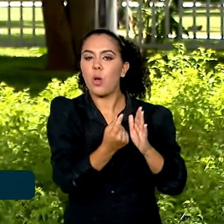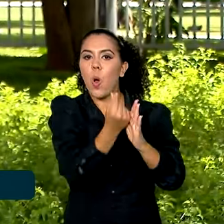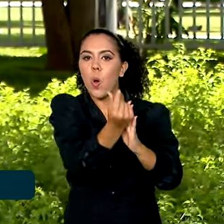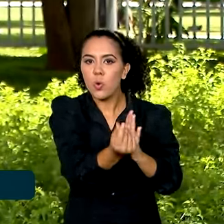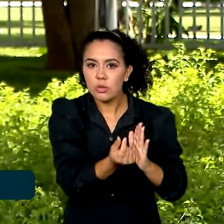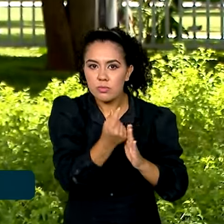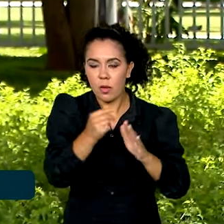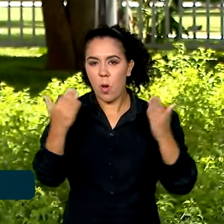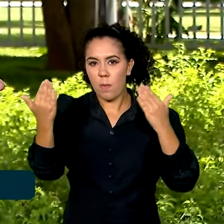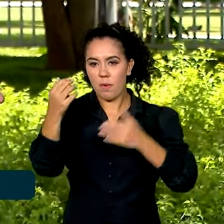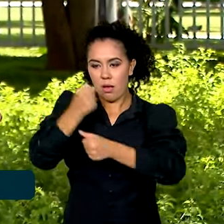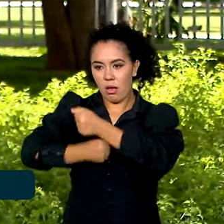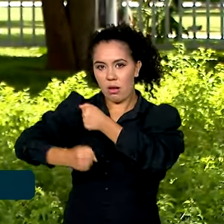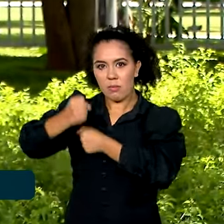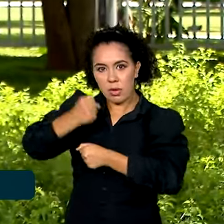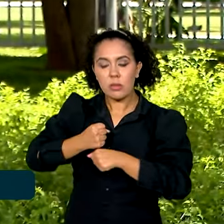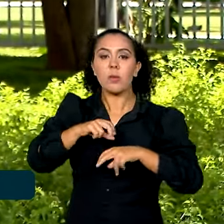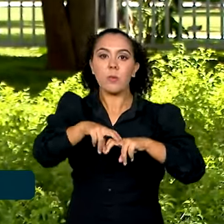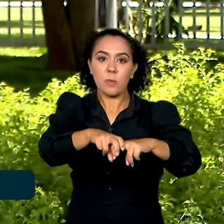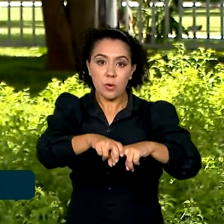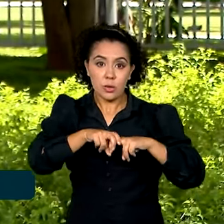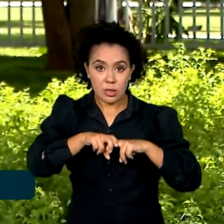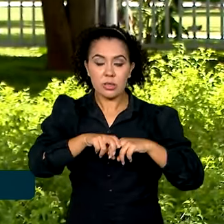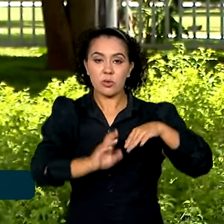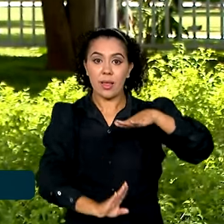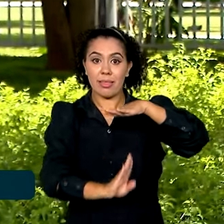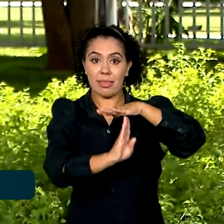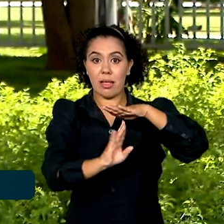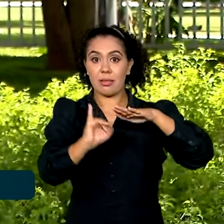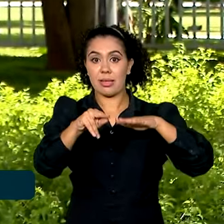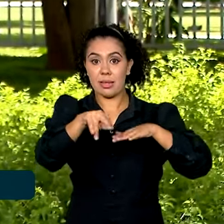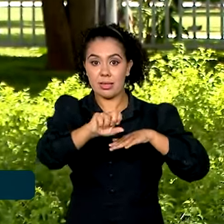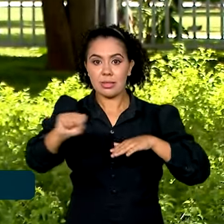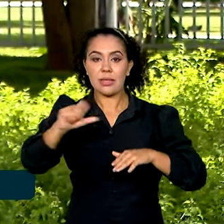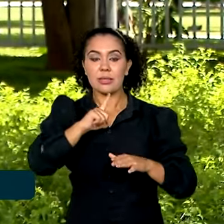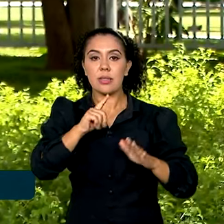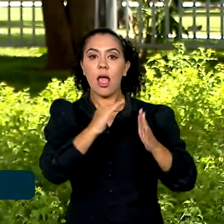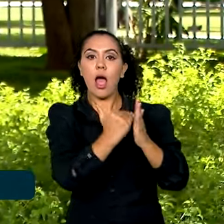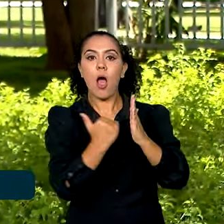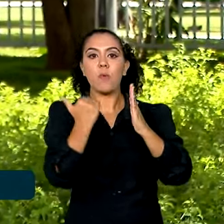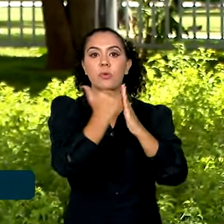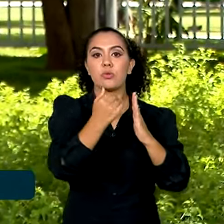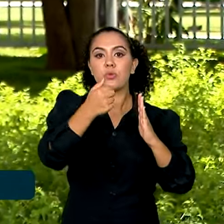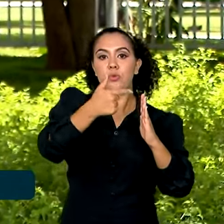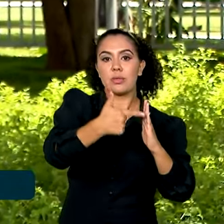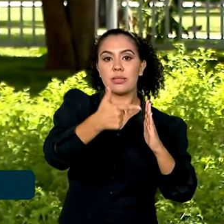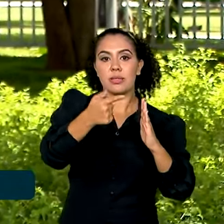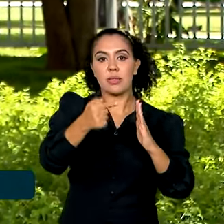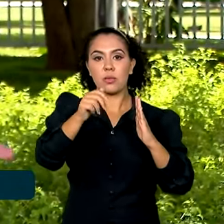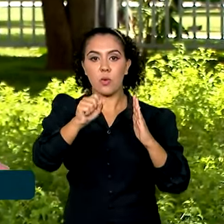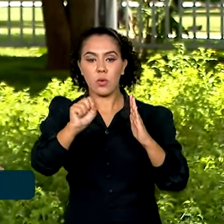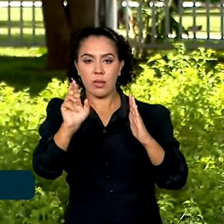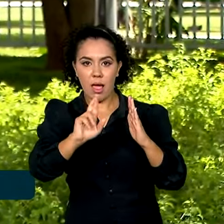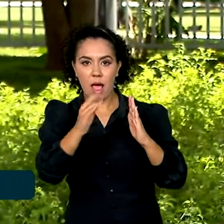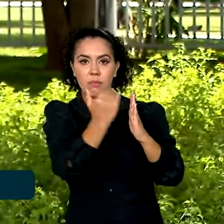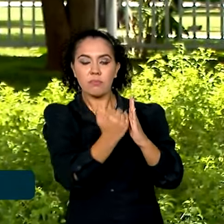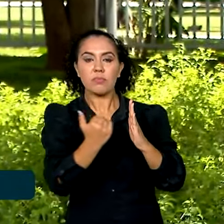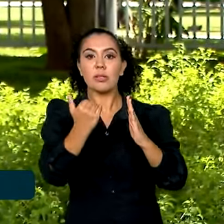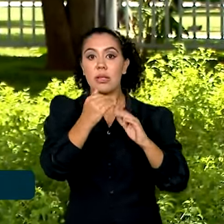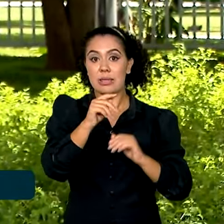Com isso, o atual teto do INSS vai ter um aumento de R$ 278,00, passando de R 7